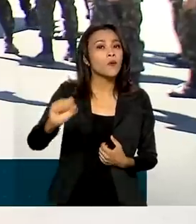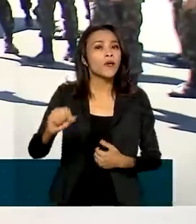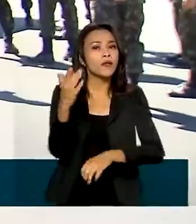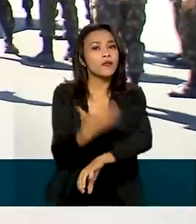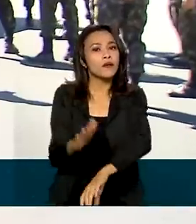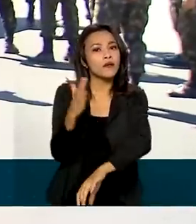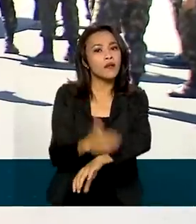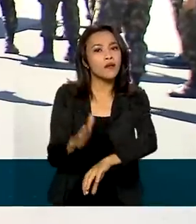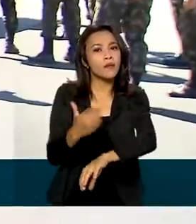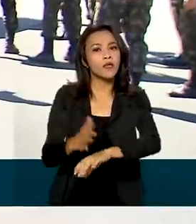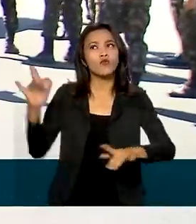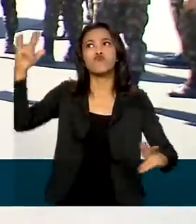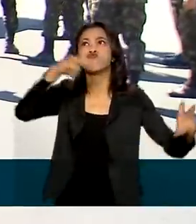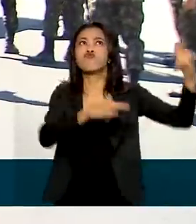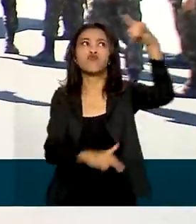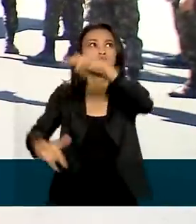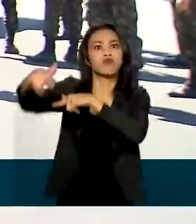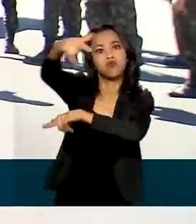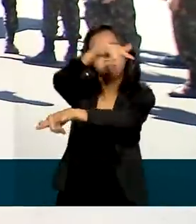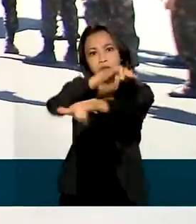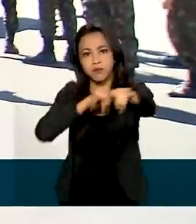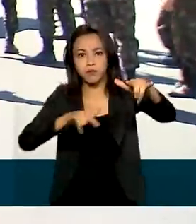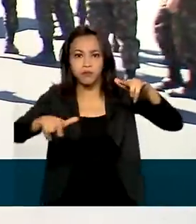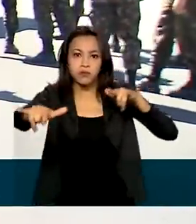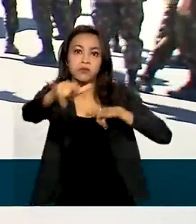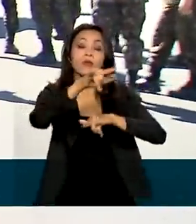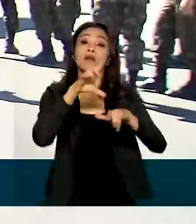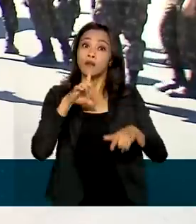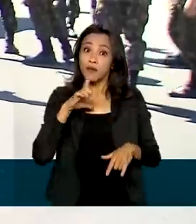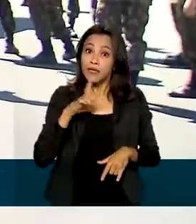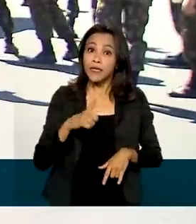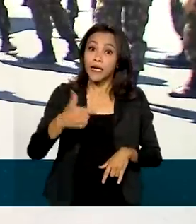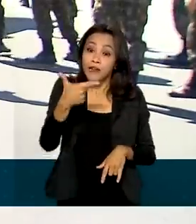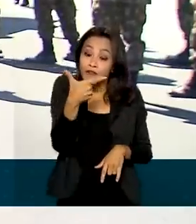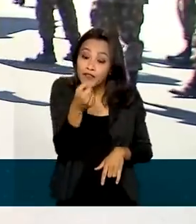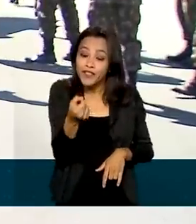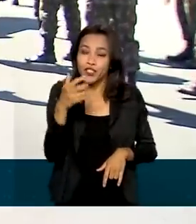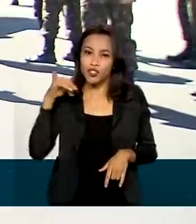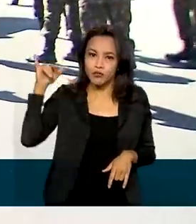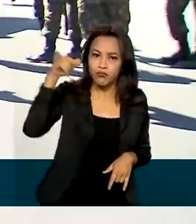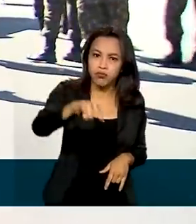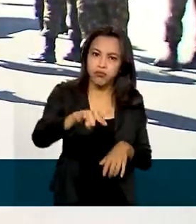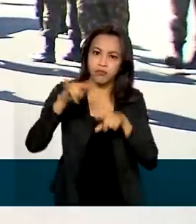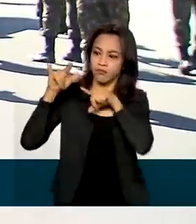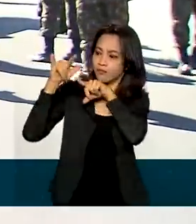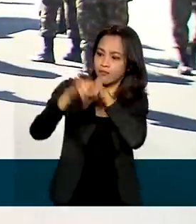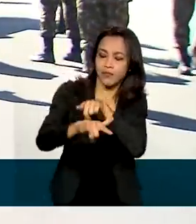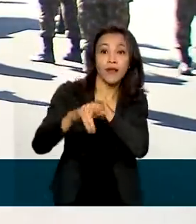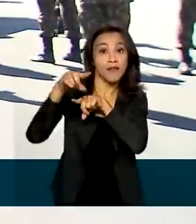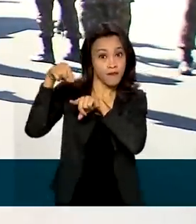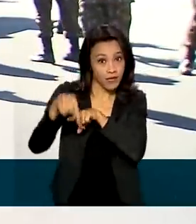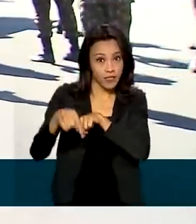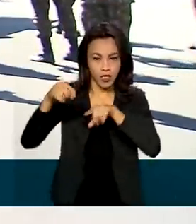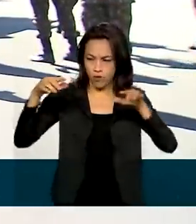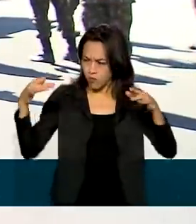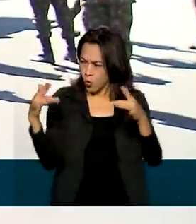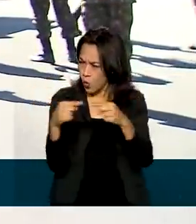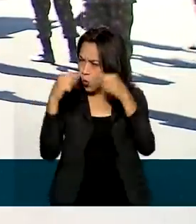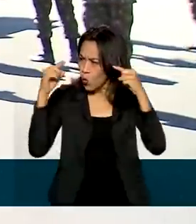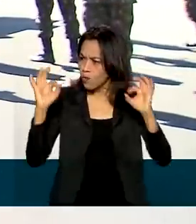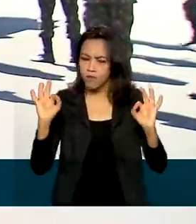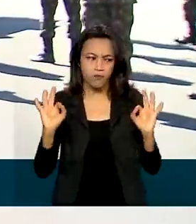dos desfiles aéreos. A atividade vai contar com cerca de 20 aeronaves e será realizada de maneira coordenada